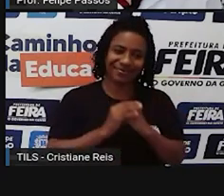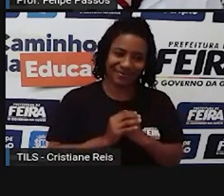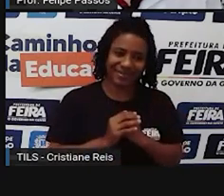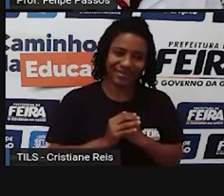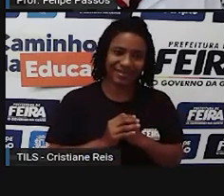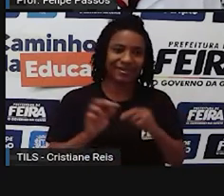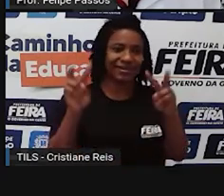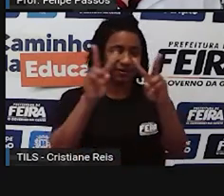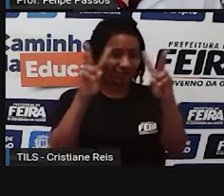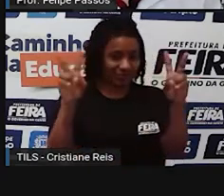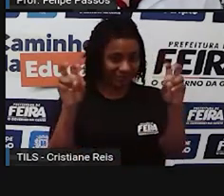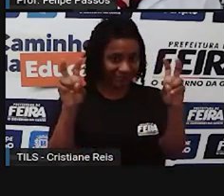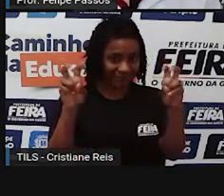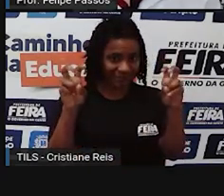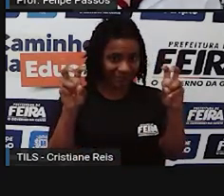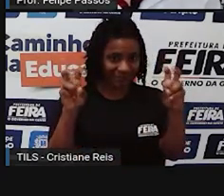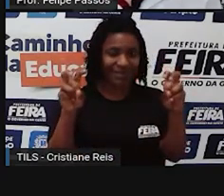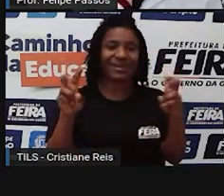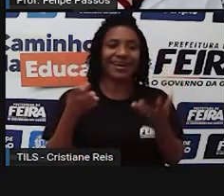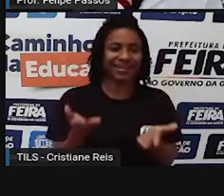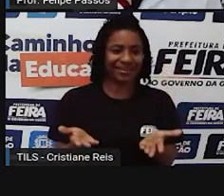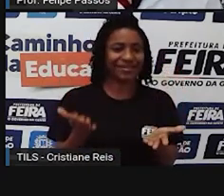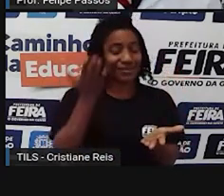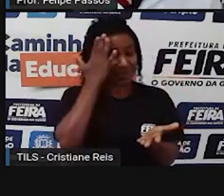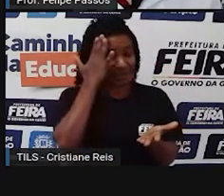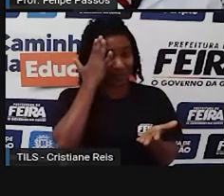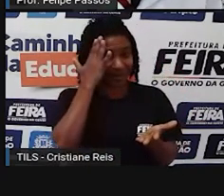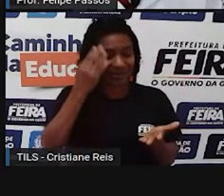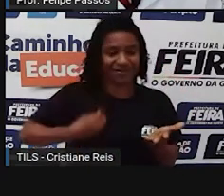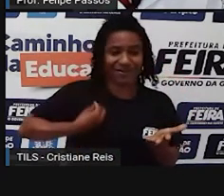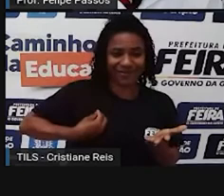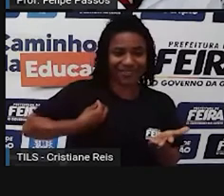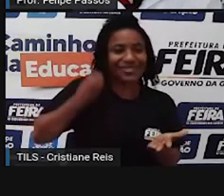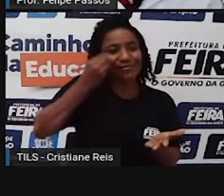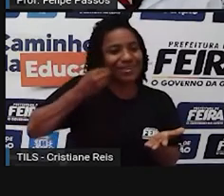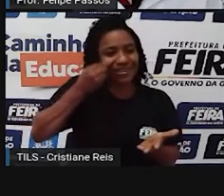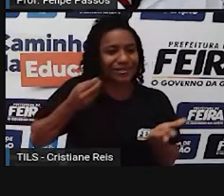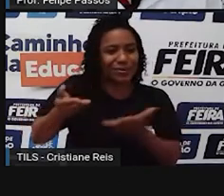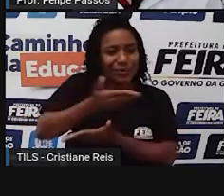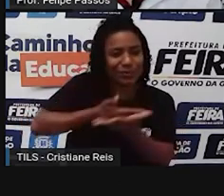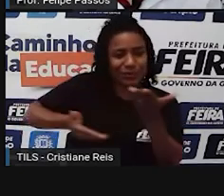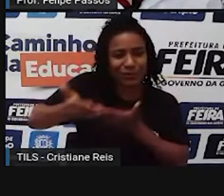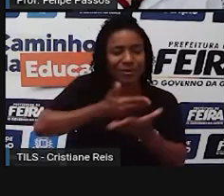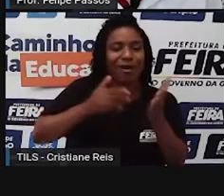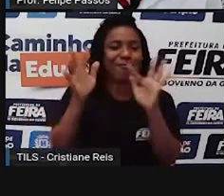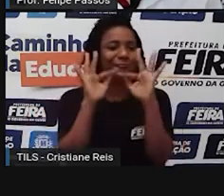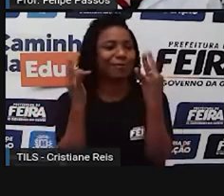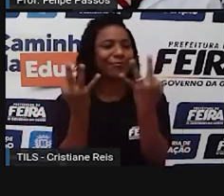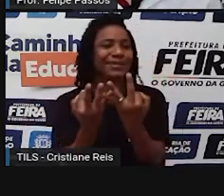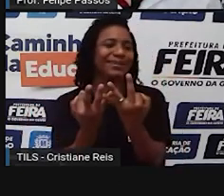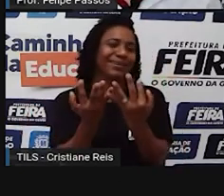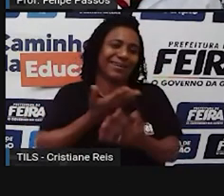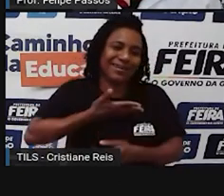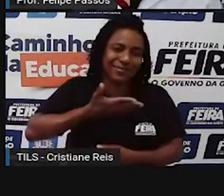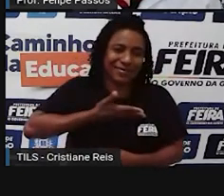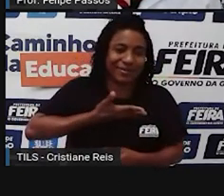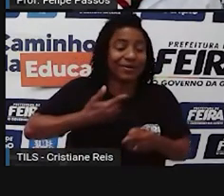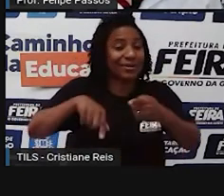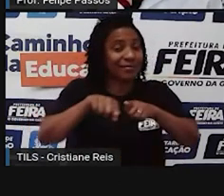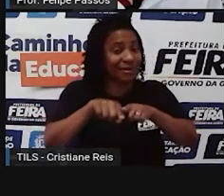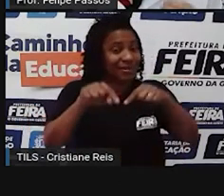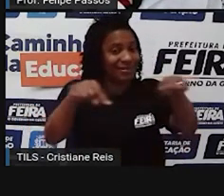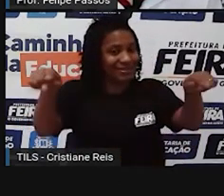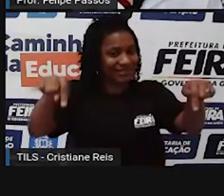trazer para vocês, no momento Saberes e Viveres, eles podem ser discutidos nas suas rodas de amigos, na sua família, e também na sua sala de aula.